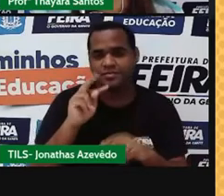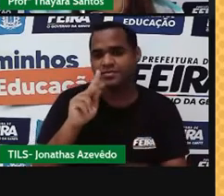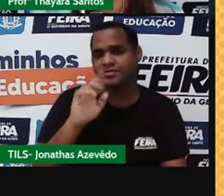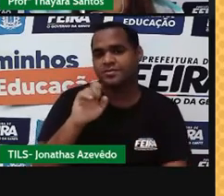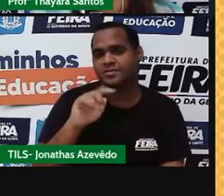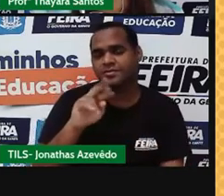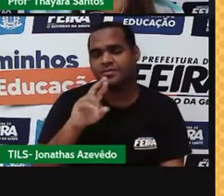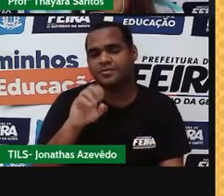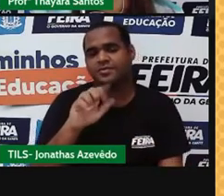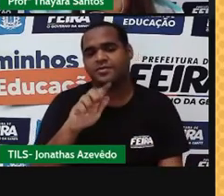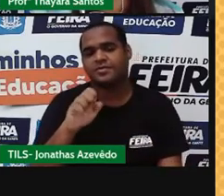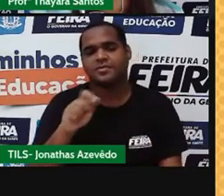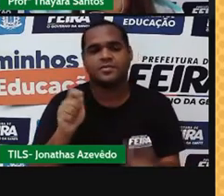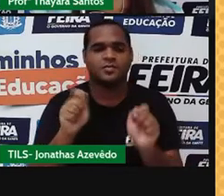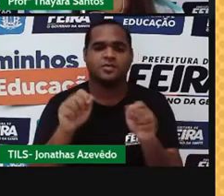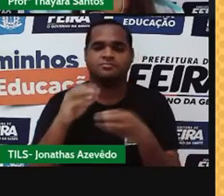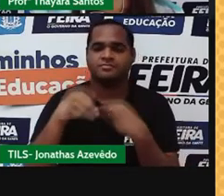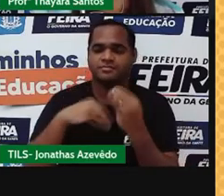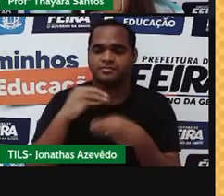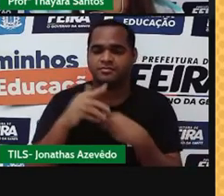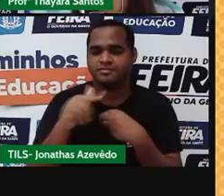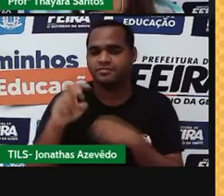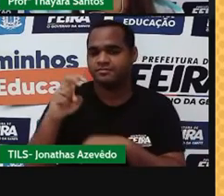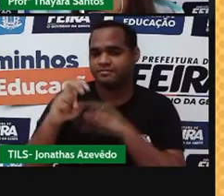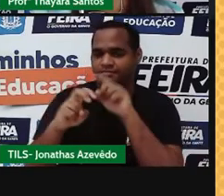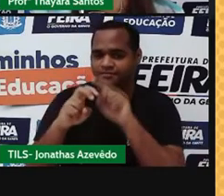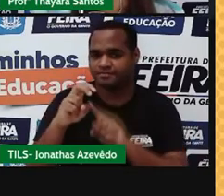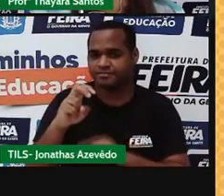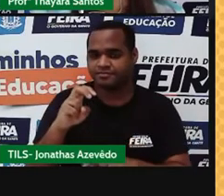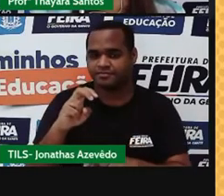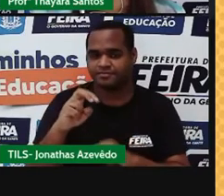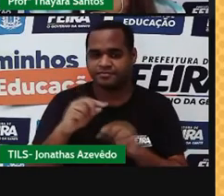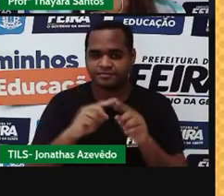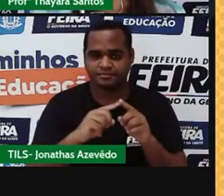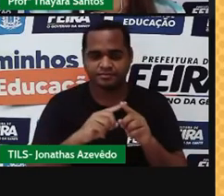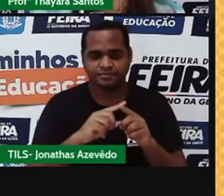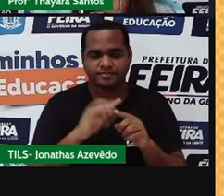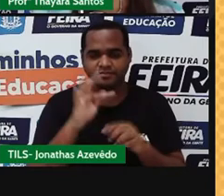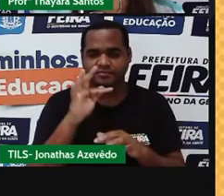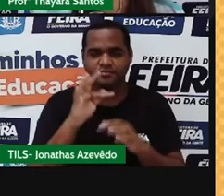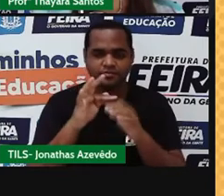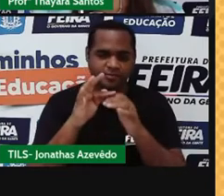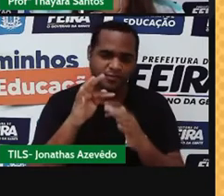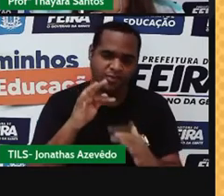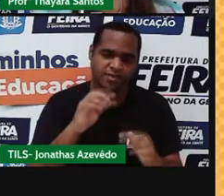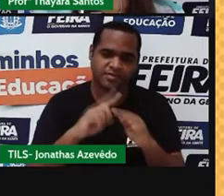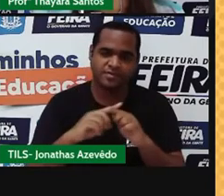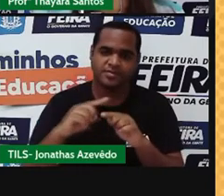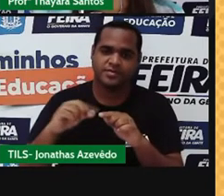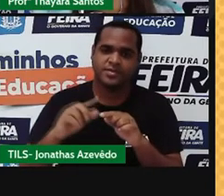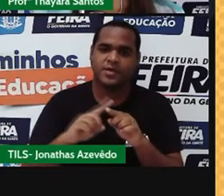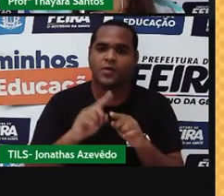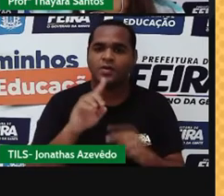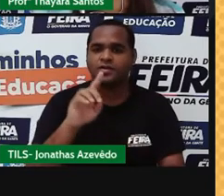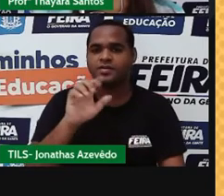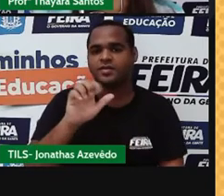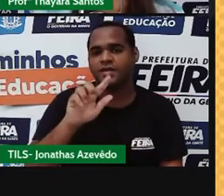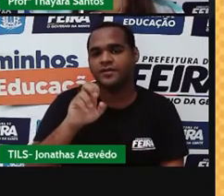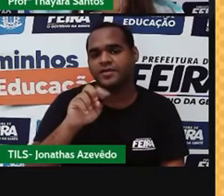podem ser separadas através de cinco técnicas, como filtração, decantação, levigação,